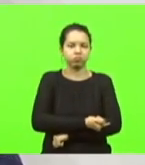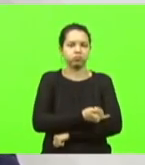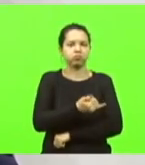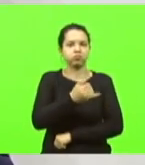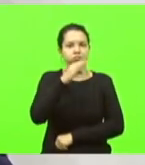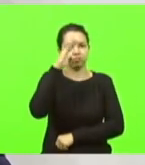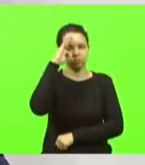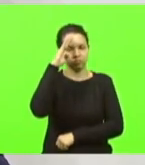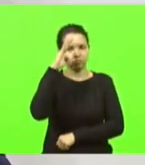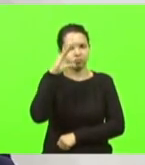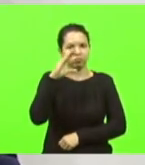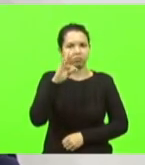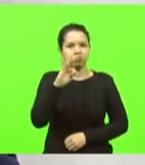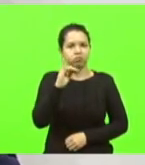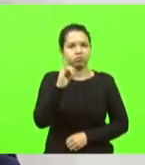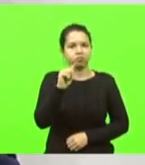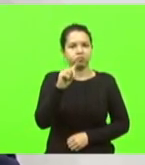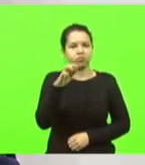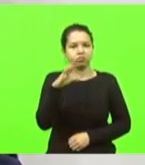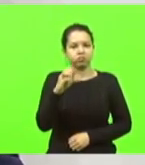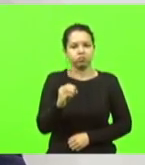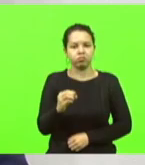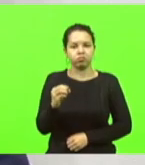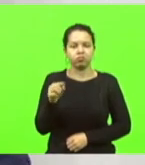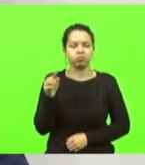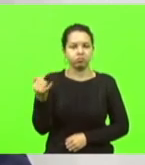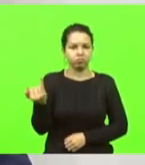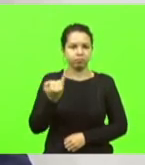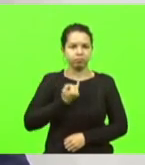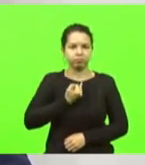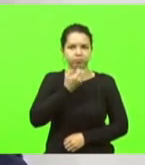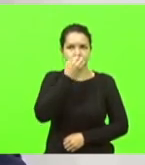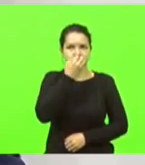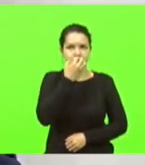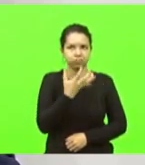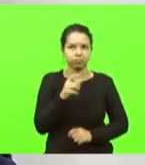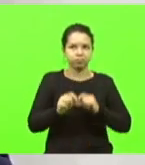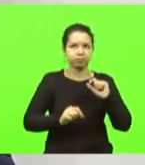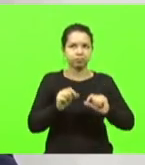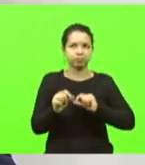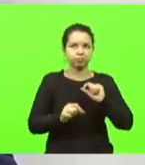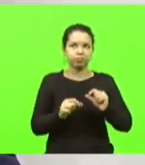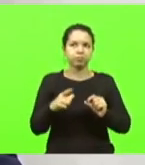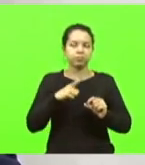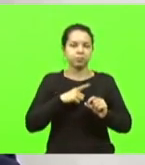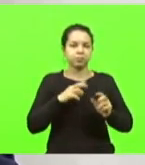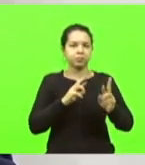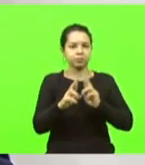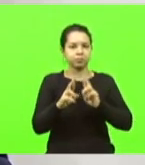Coronel, Tiago Augusto Vieira, ele me deu uma boa notícia. Nós temos a nossa rodovia